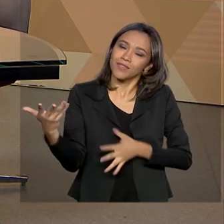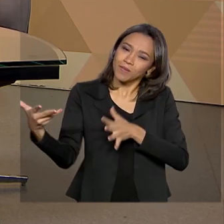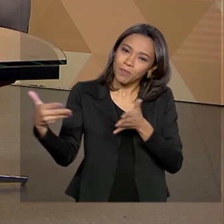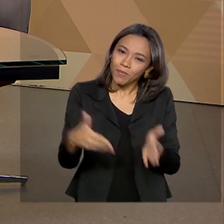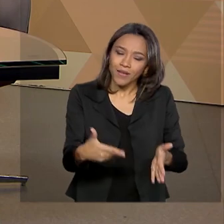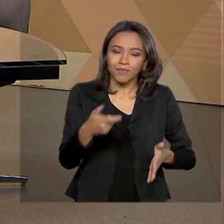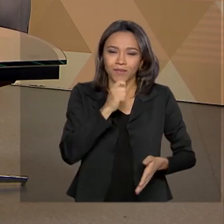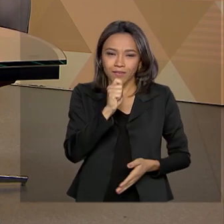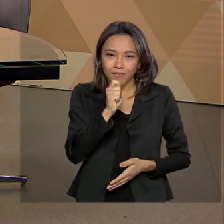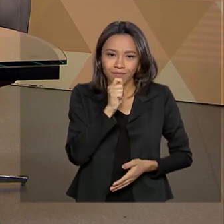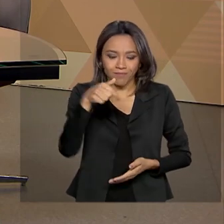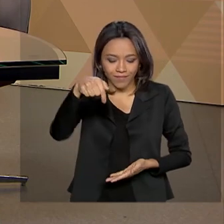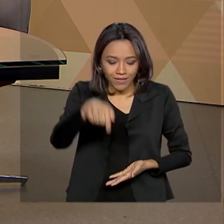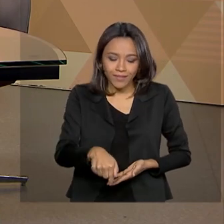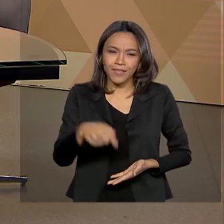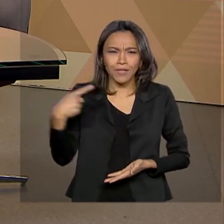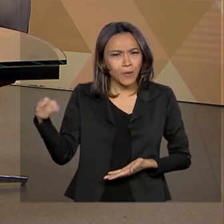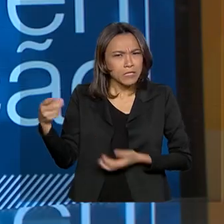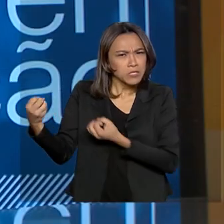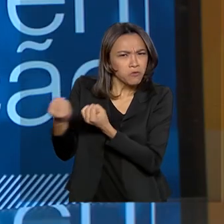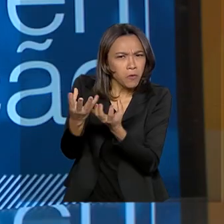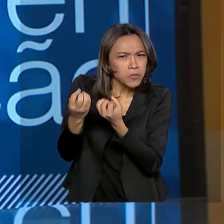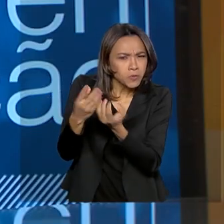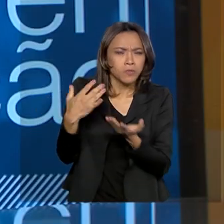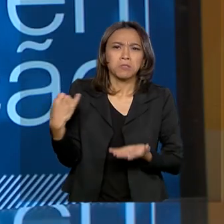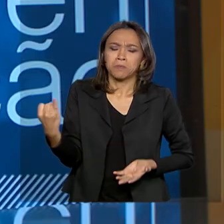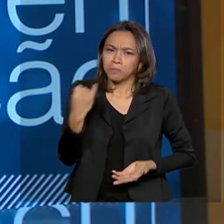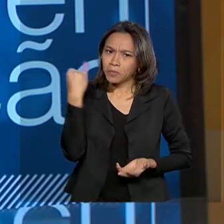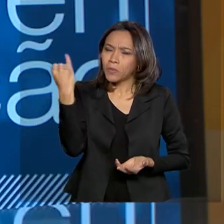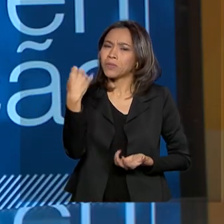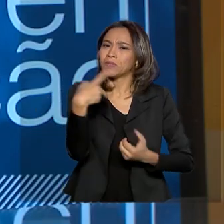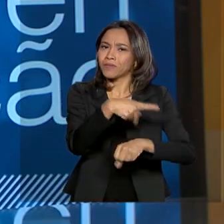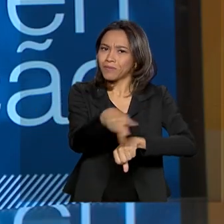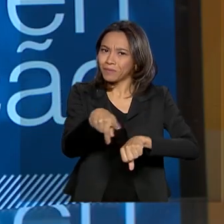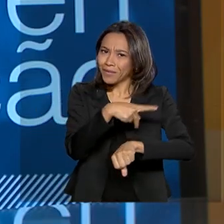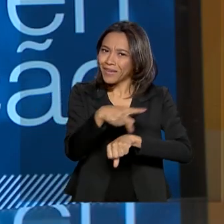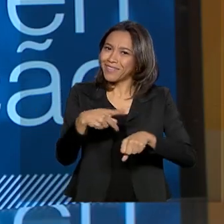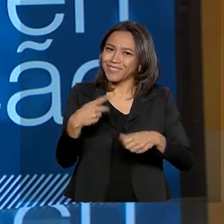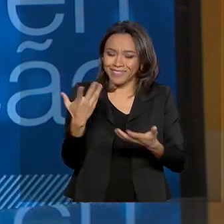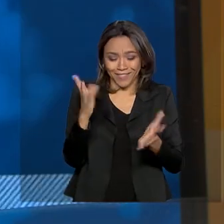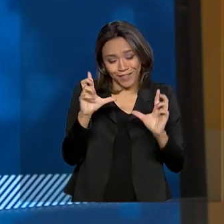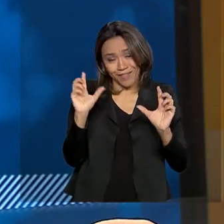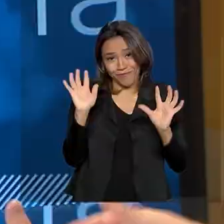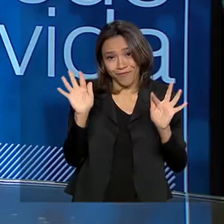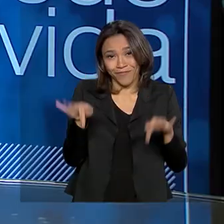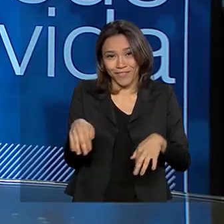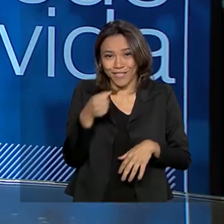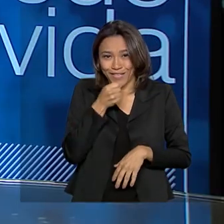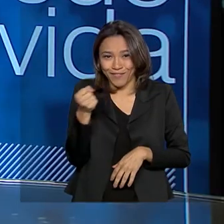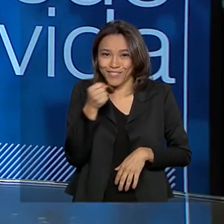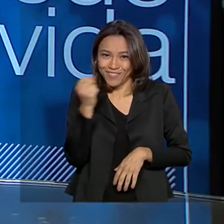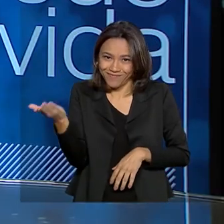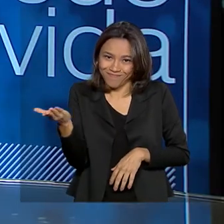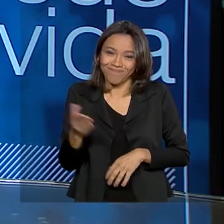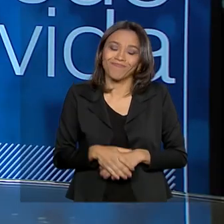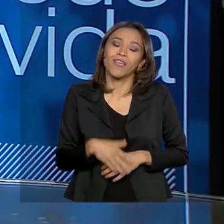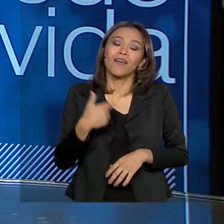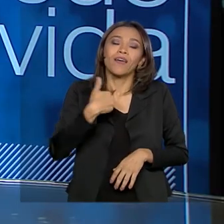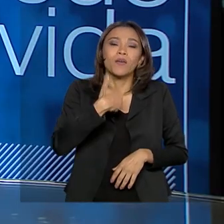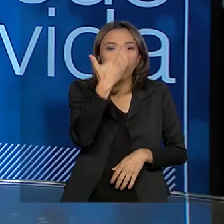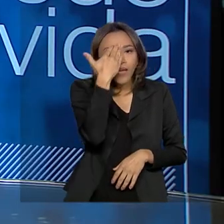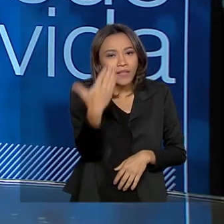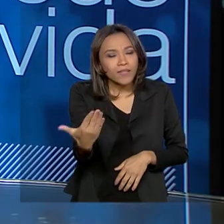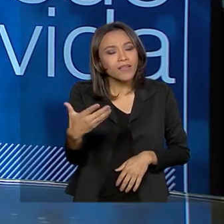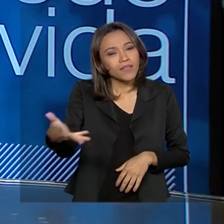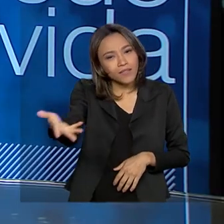participação aqui no Brasil em pauta com essas informações tão importantes para o país. nossa entrevista já está terminando. Ana, eu que agradeço o espaço, a todos